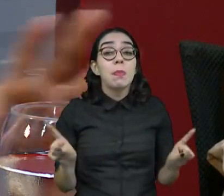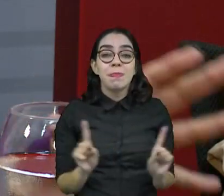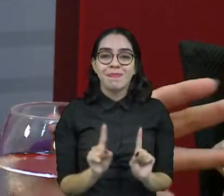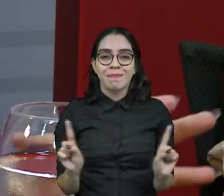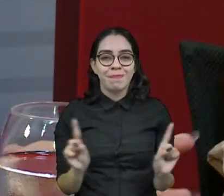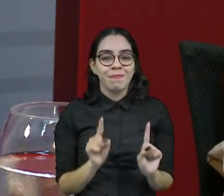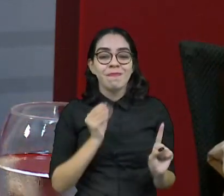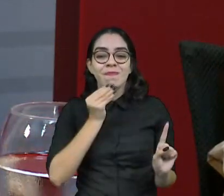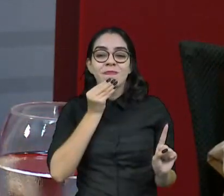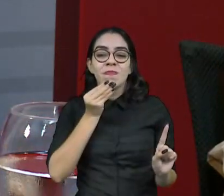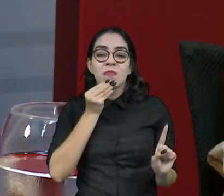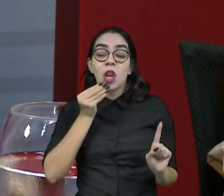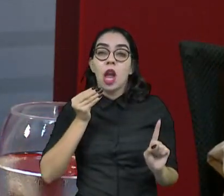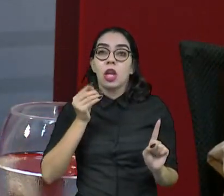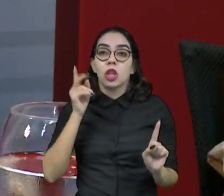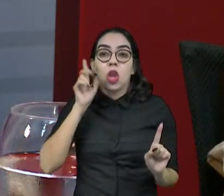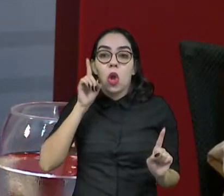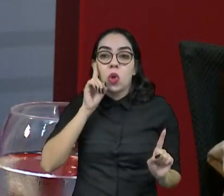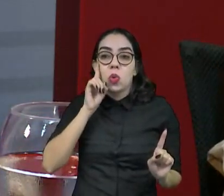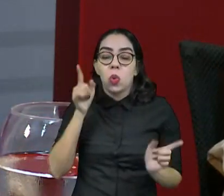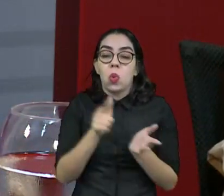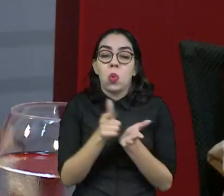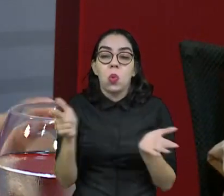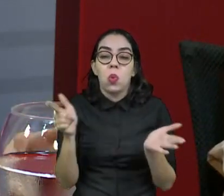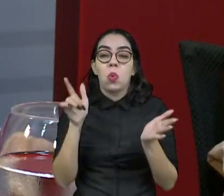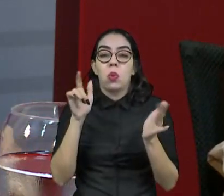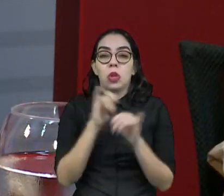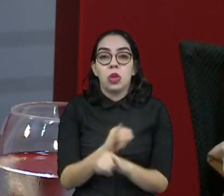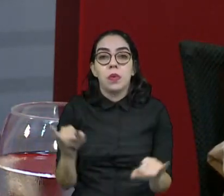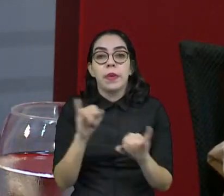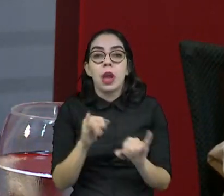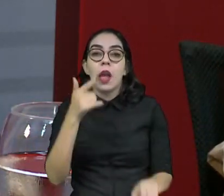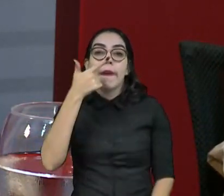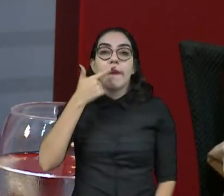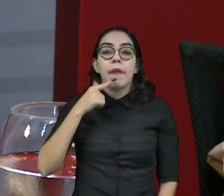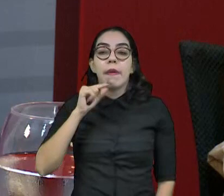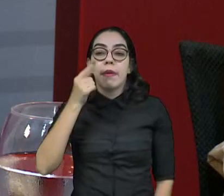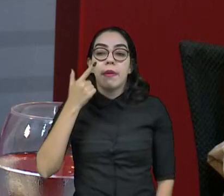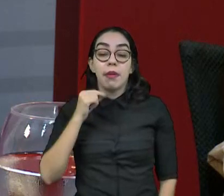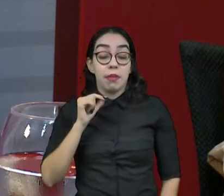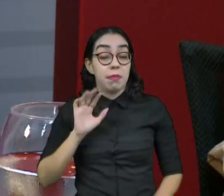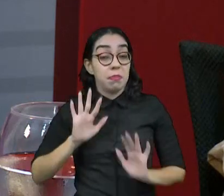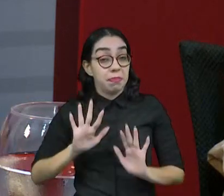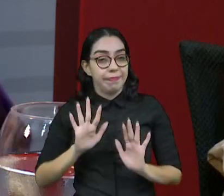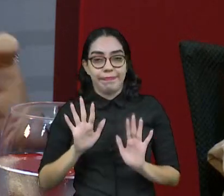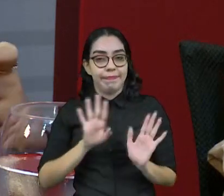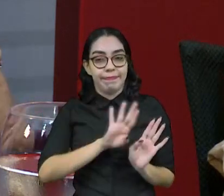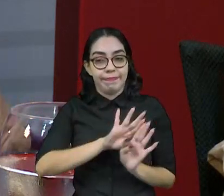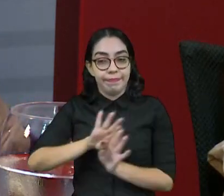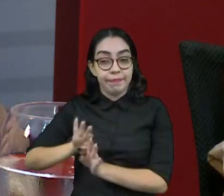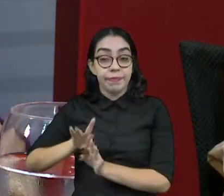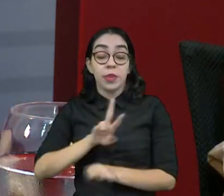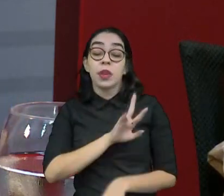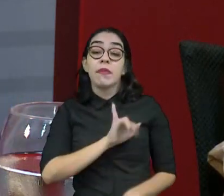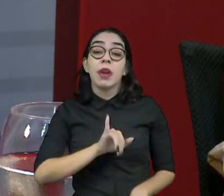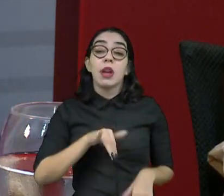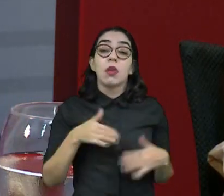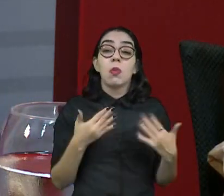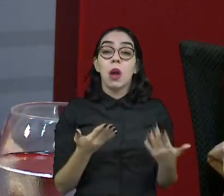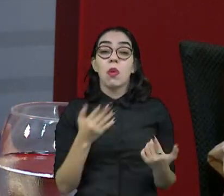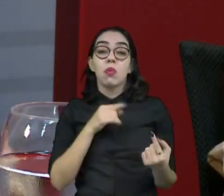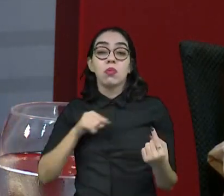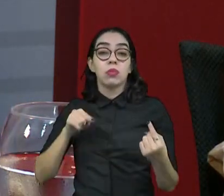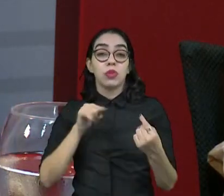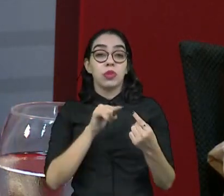tempo inteiro no jornal, todo dia. dizendo quem ganhou e quem não ganhou. E, realmente, com relação à função, cria essa decepção. Por quê?